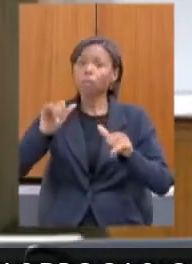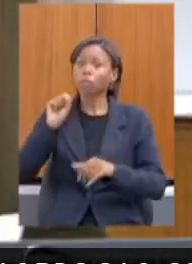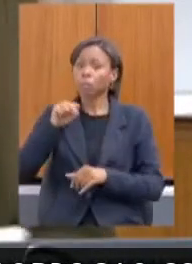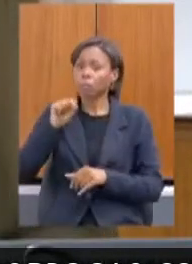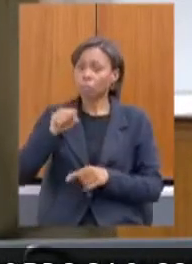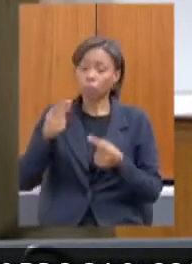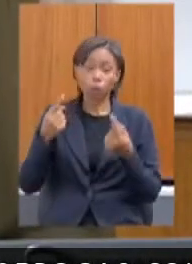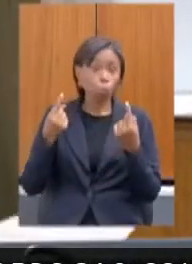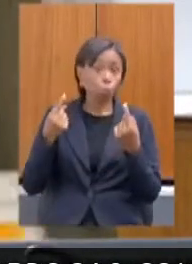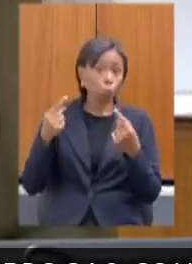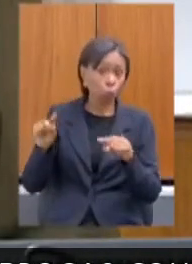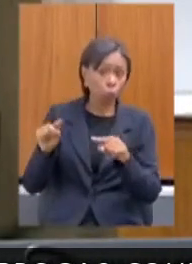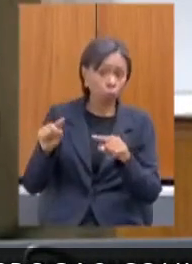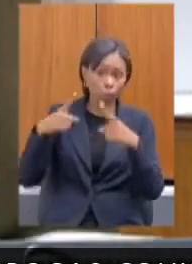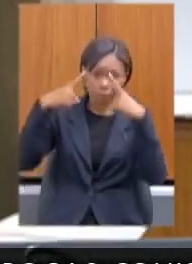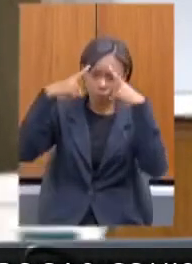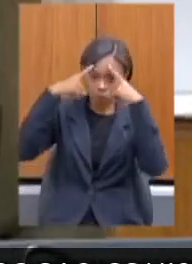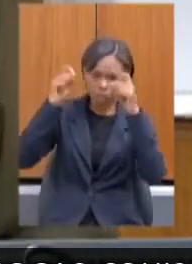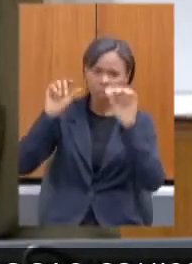contra a violência doméstica.